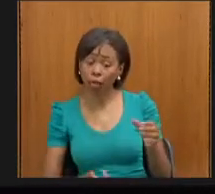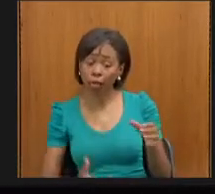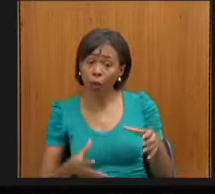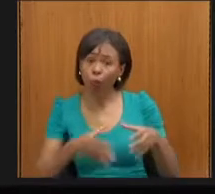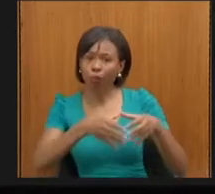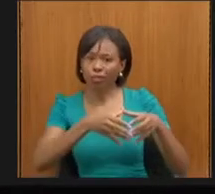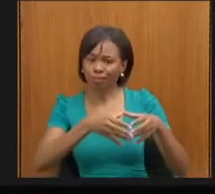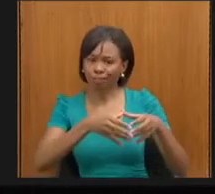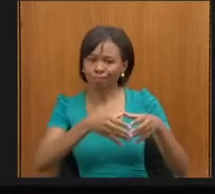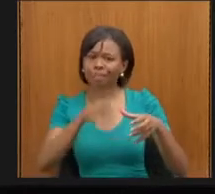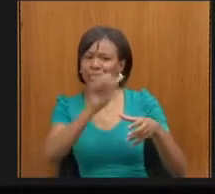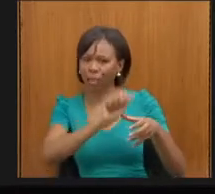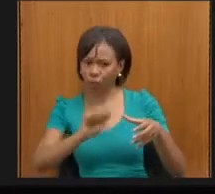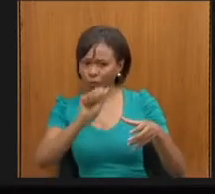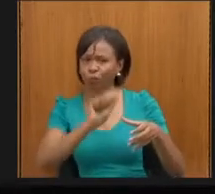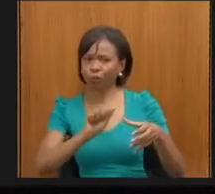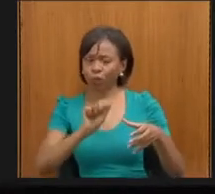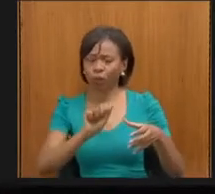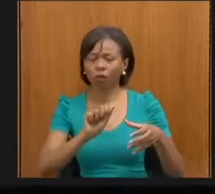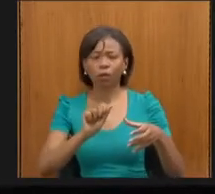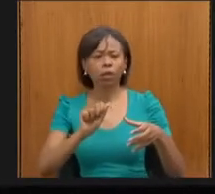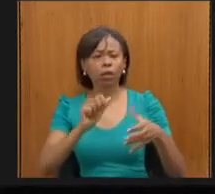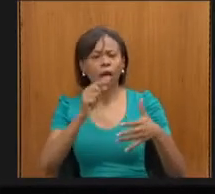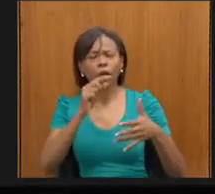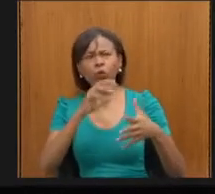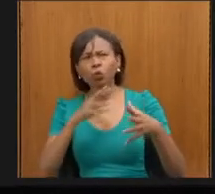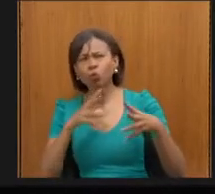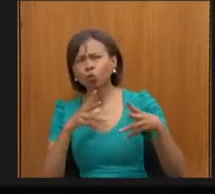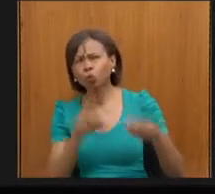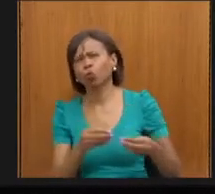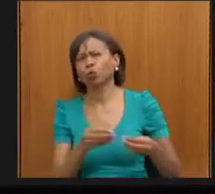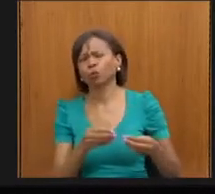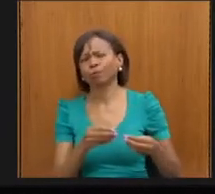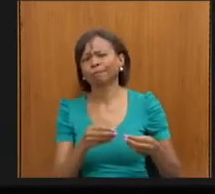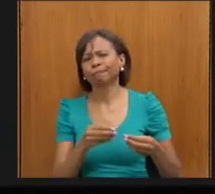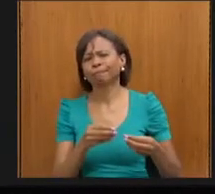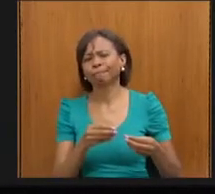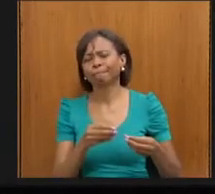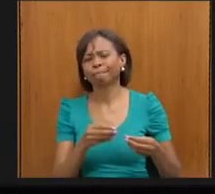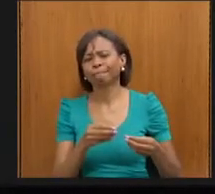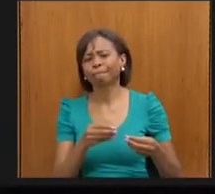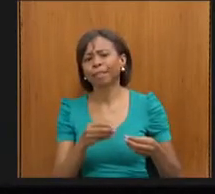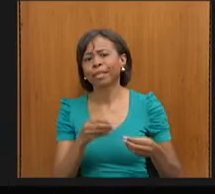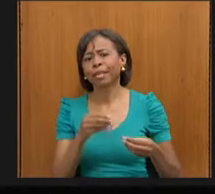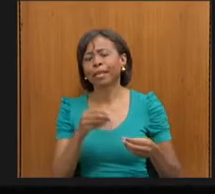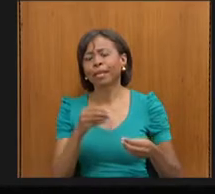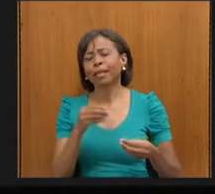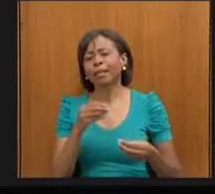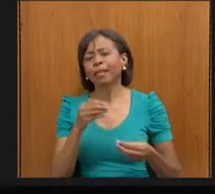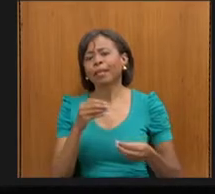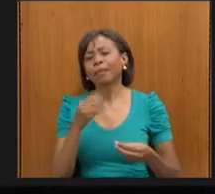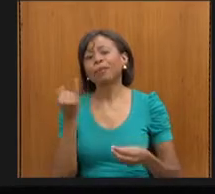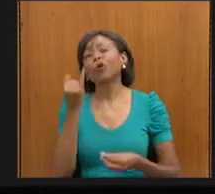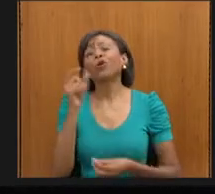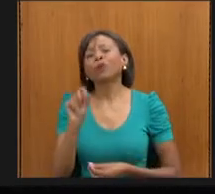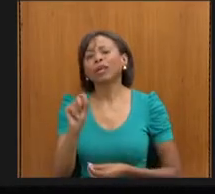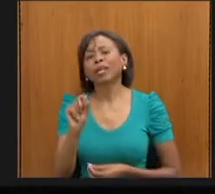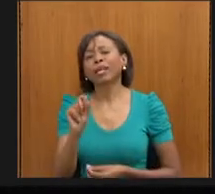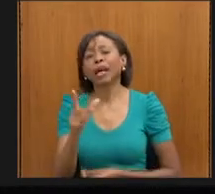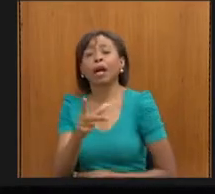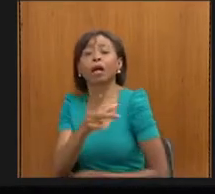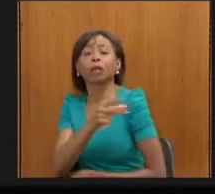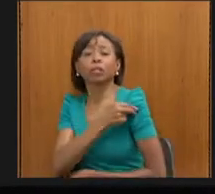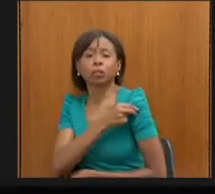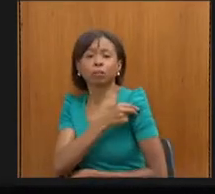e tudo isso para poder falar sobre a vacinação contra a covid.